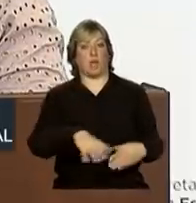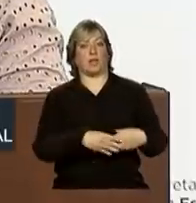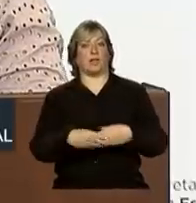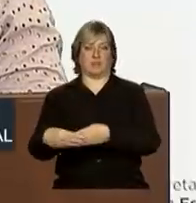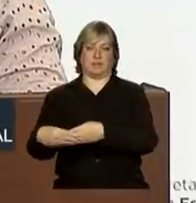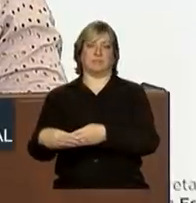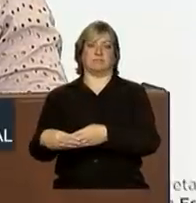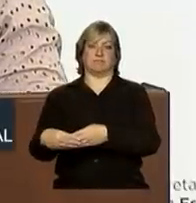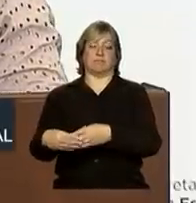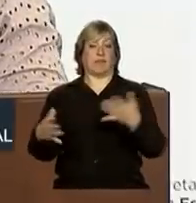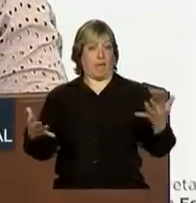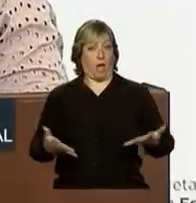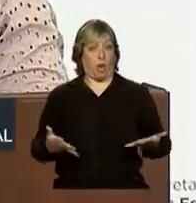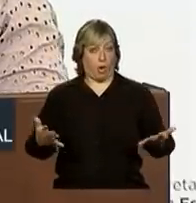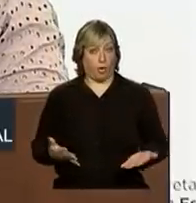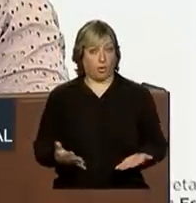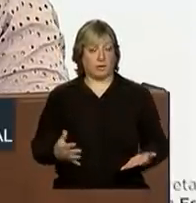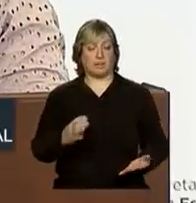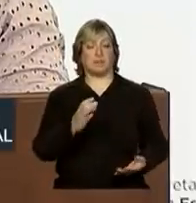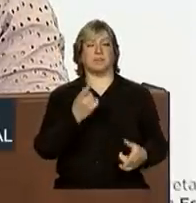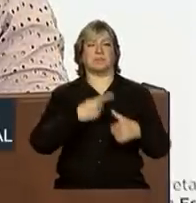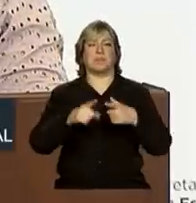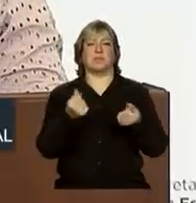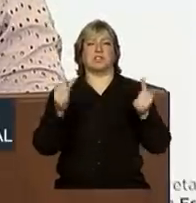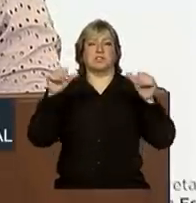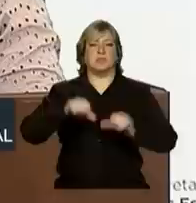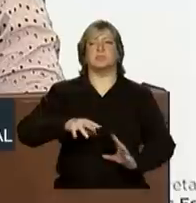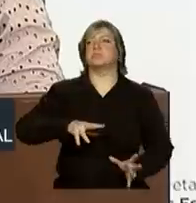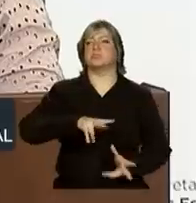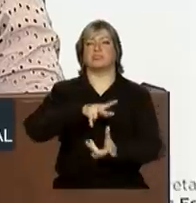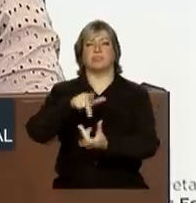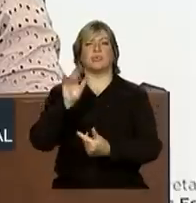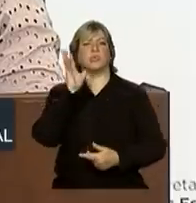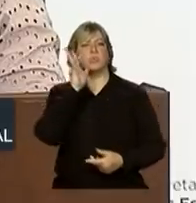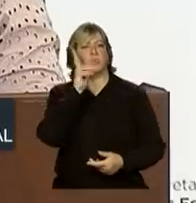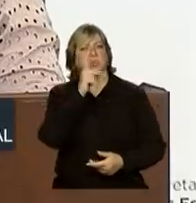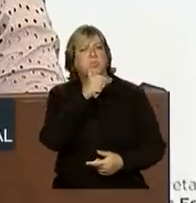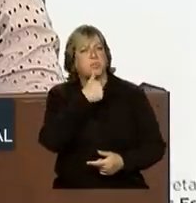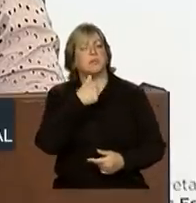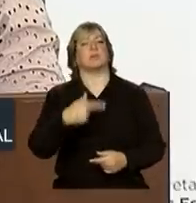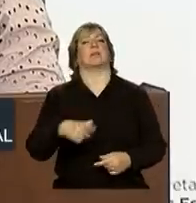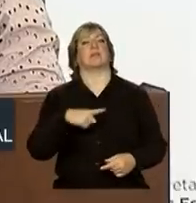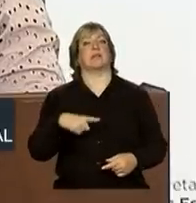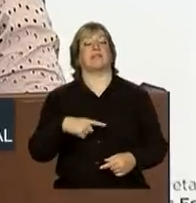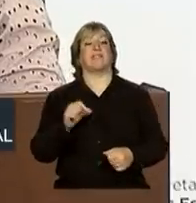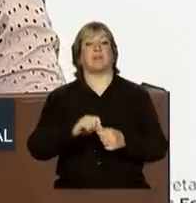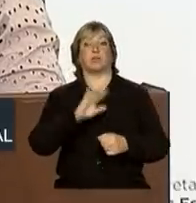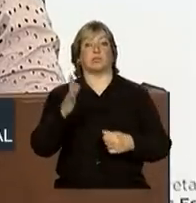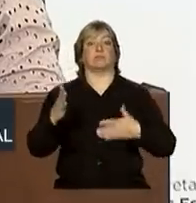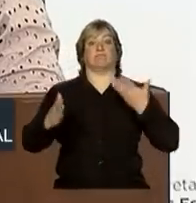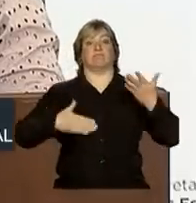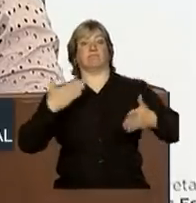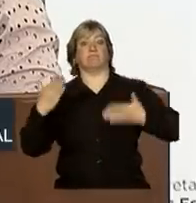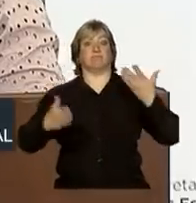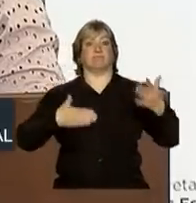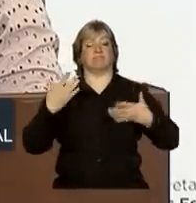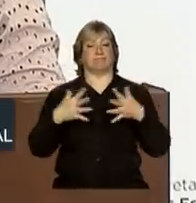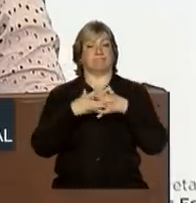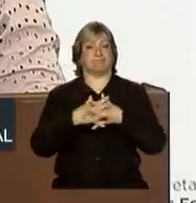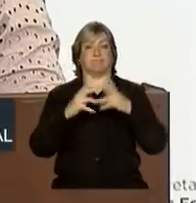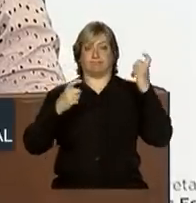Agora, a crise mundial que se prolonga amplia as incertezas e nos impõe